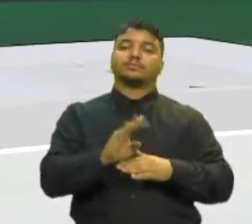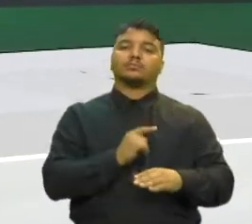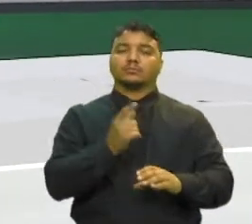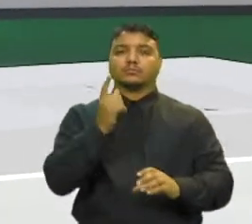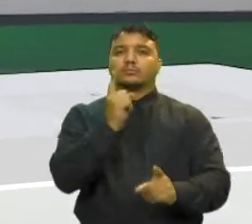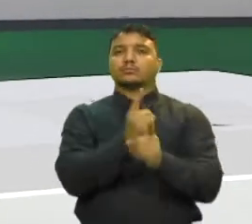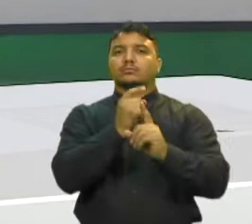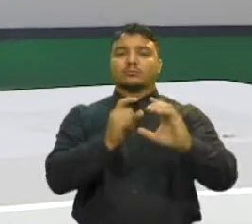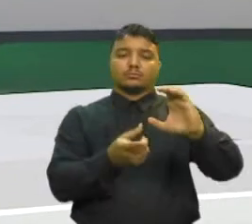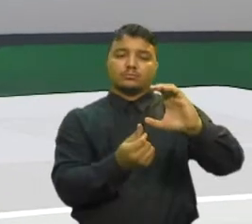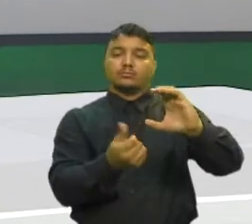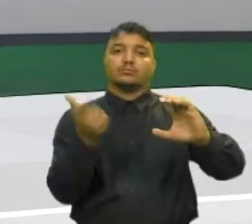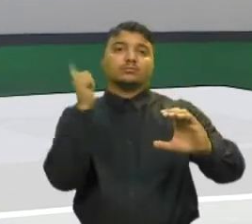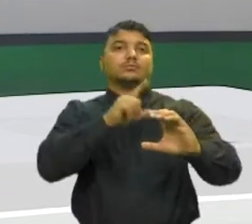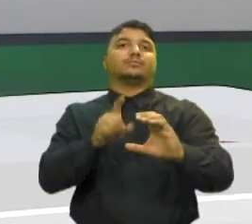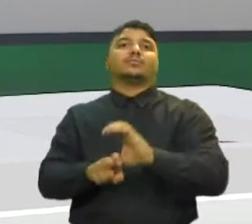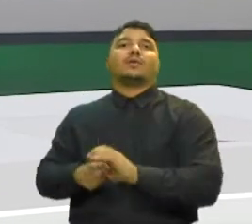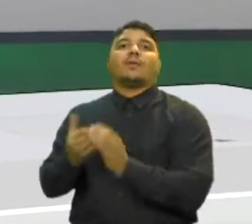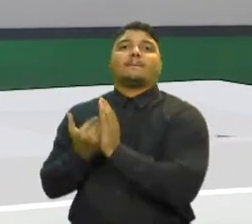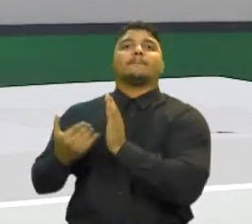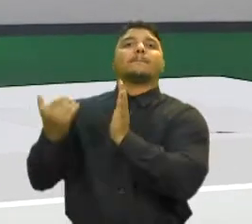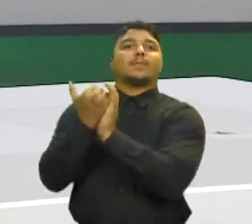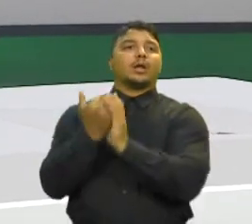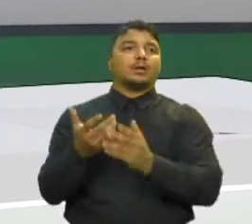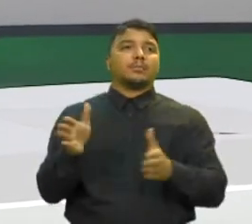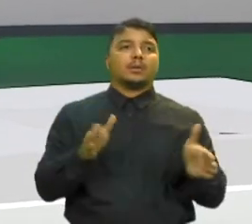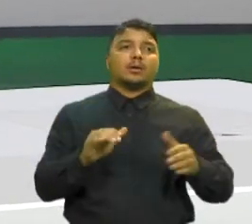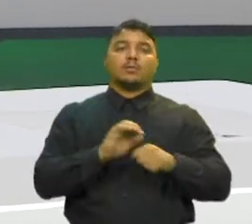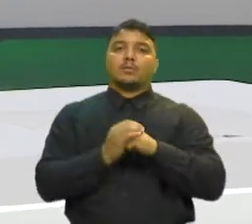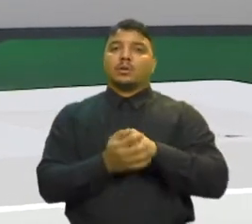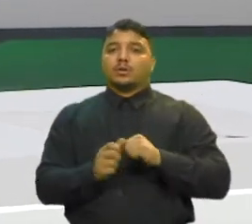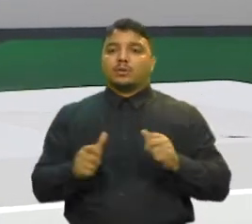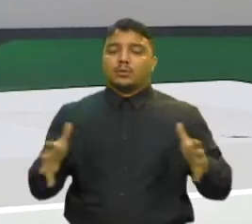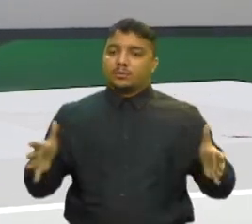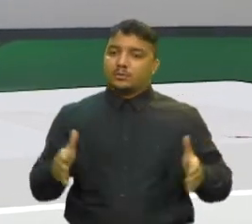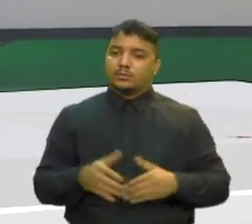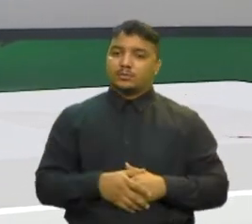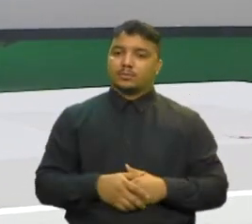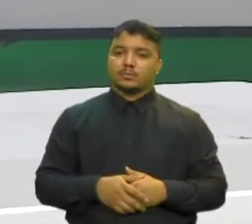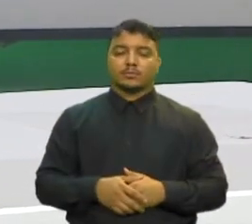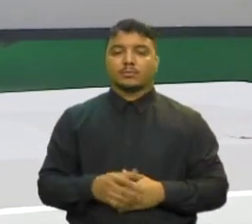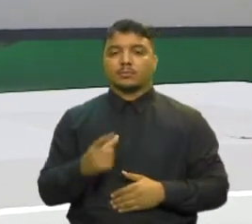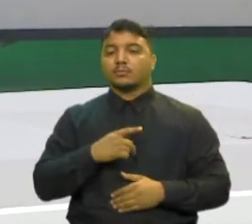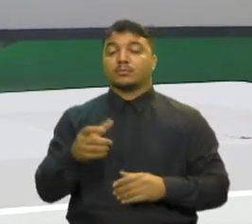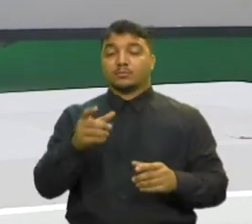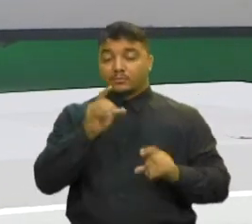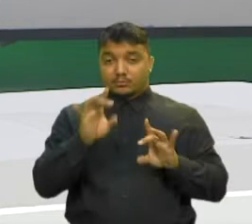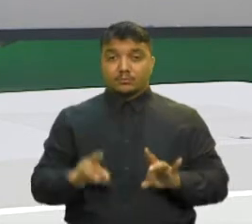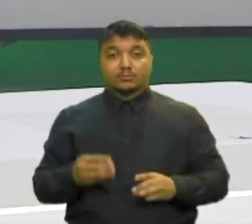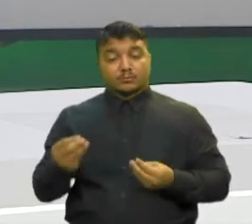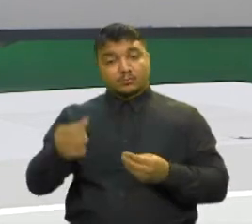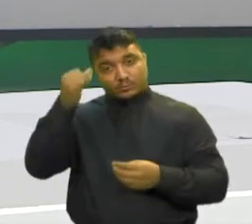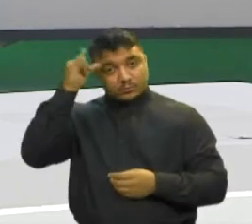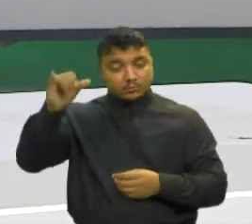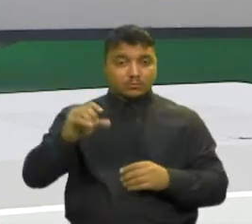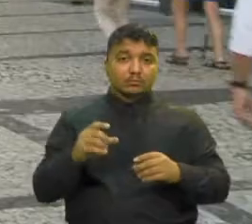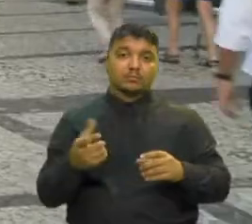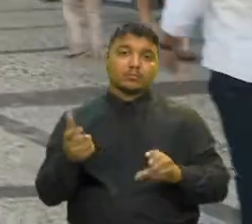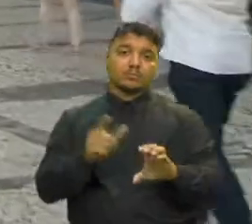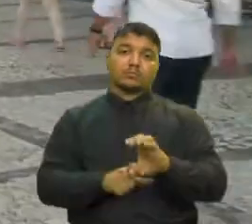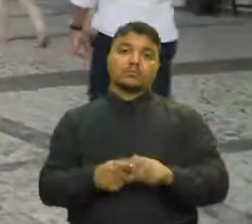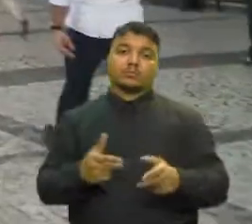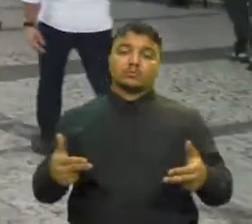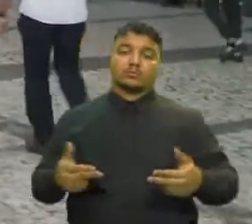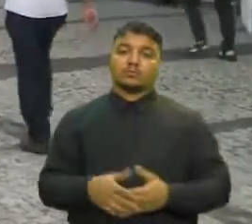o crescimento da inadimplência dos clientes na pandemia Especialistas dão dicas de como evitar que isso aconteça